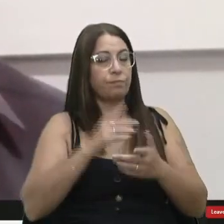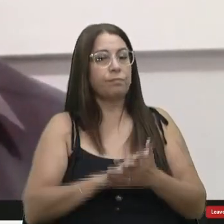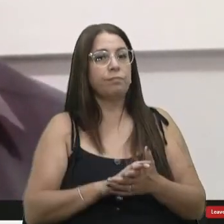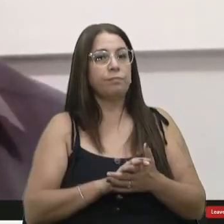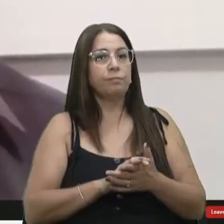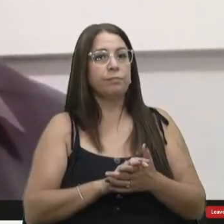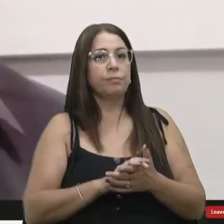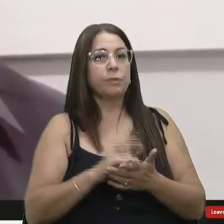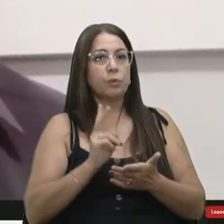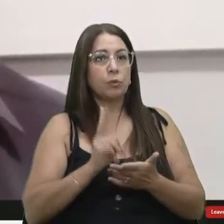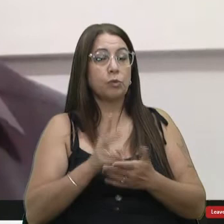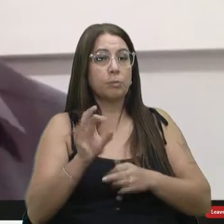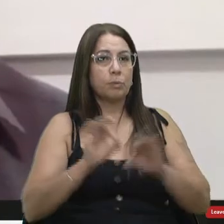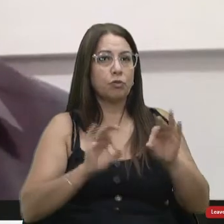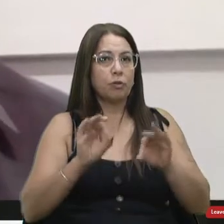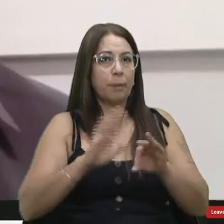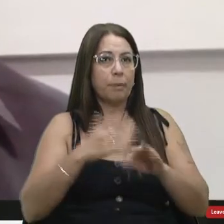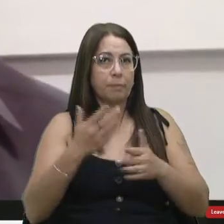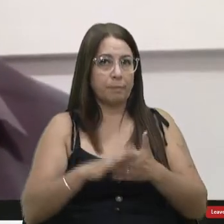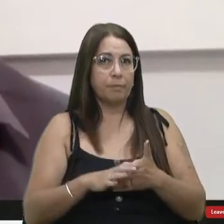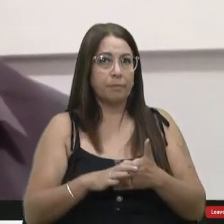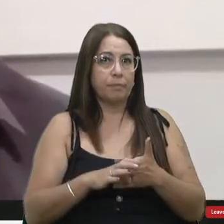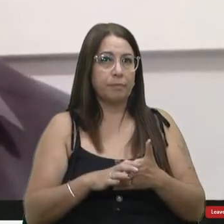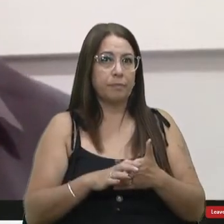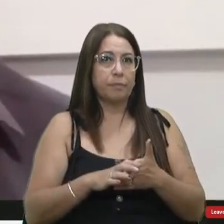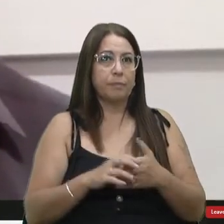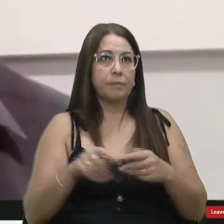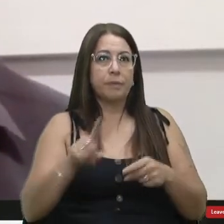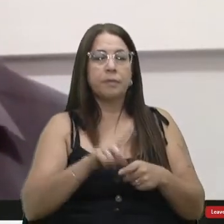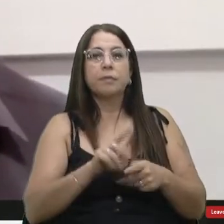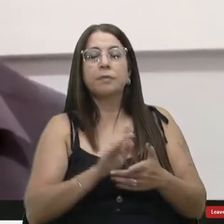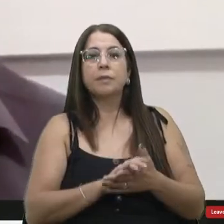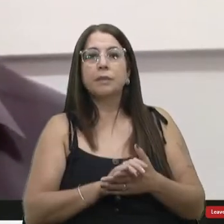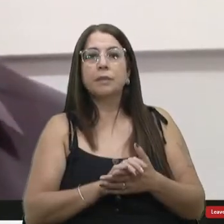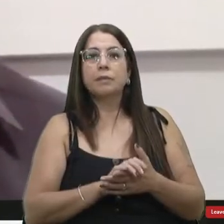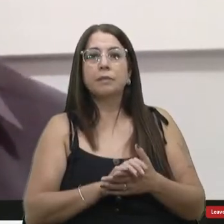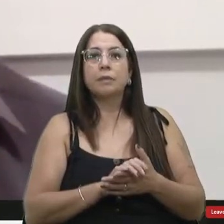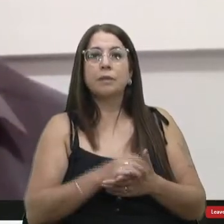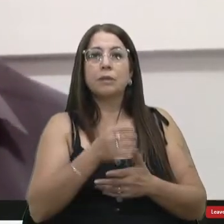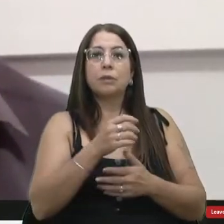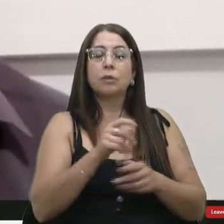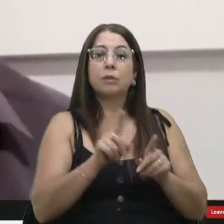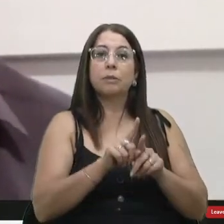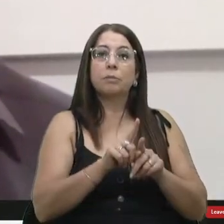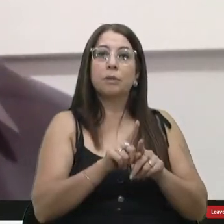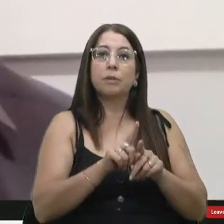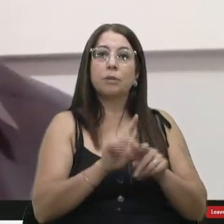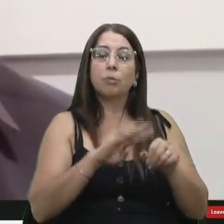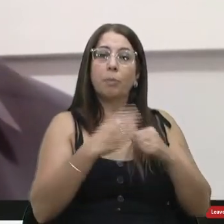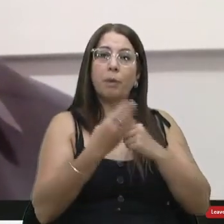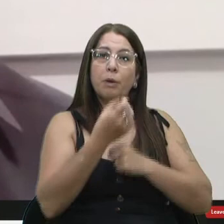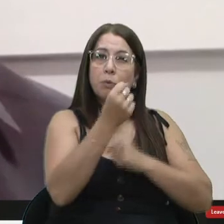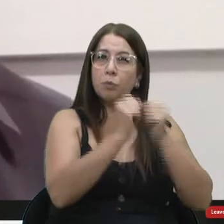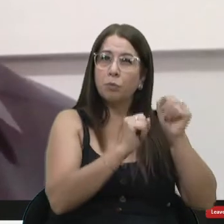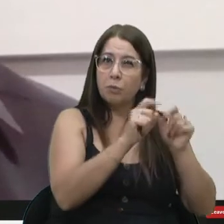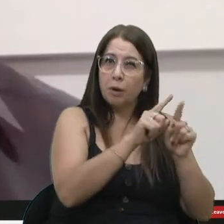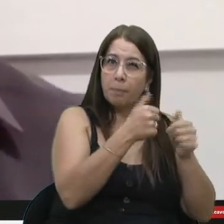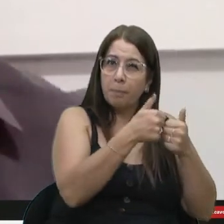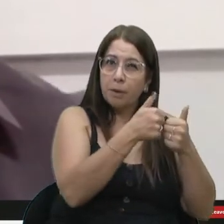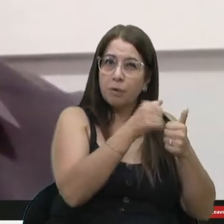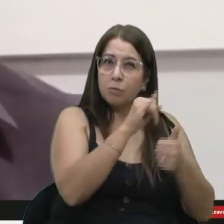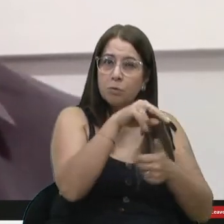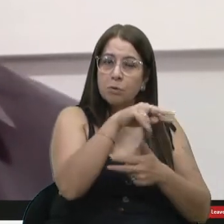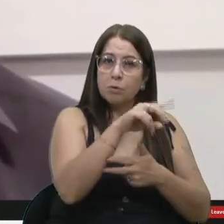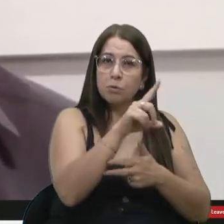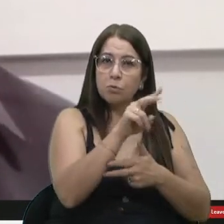que pra gente poder planejar um pouco mais de por as famílias, tanto do industrial, quanto do industrial,